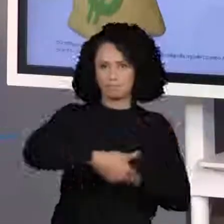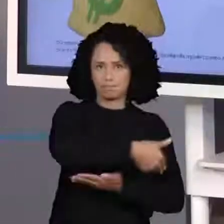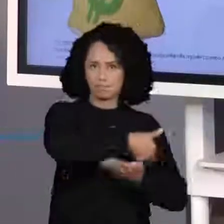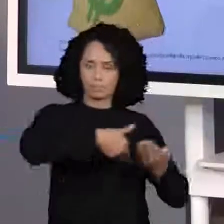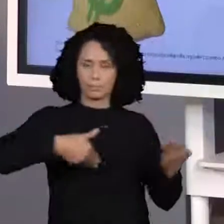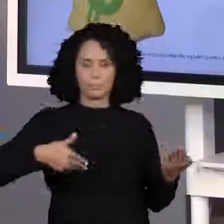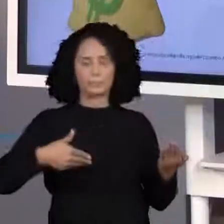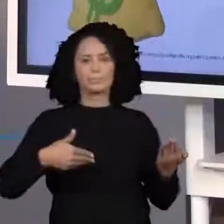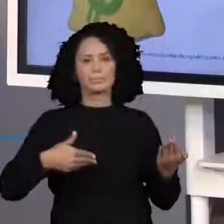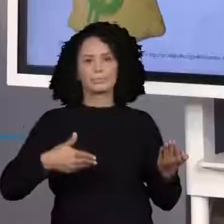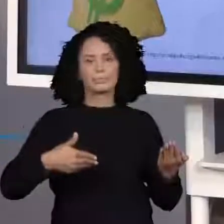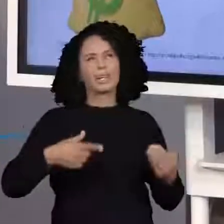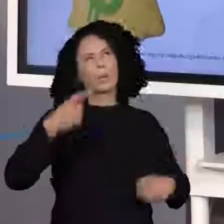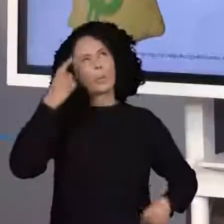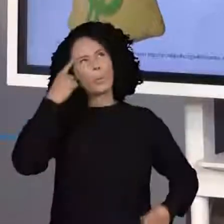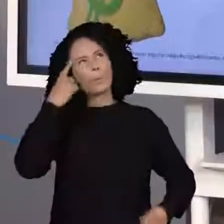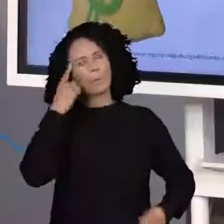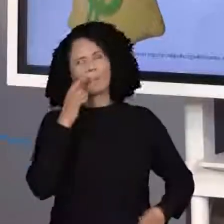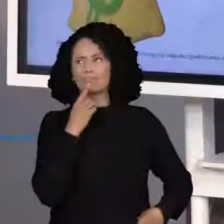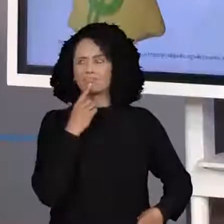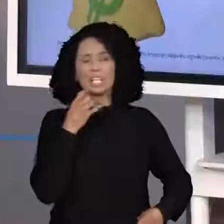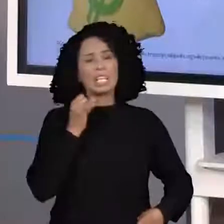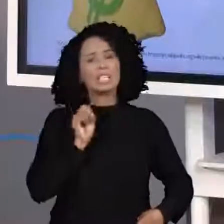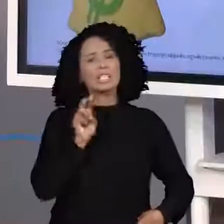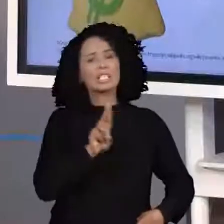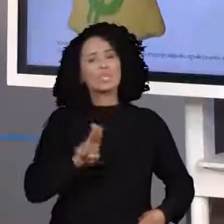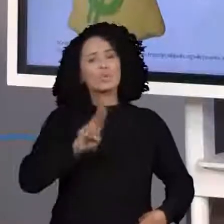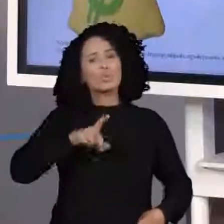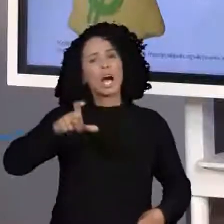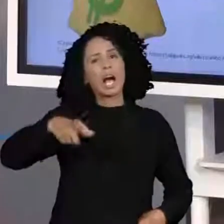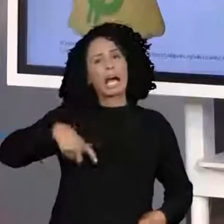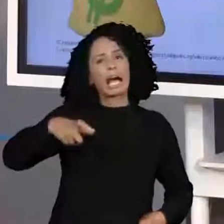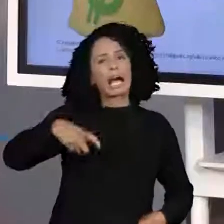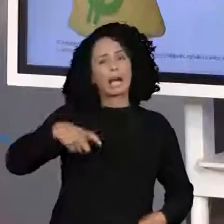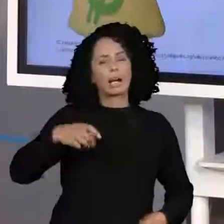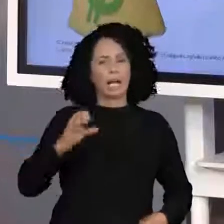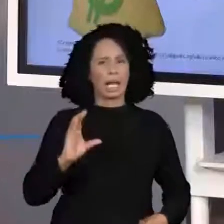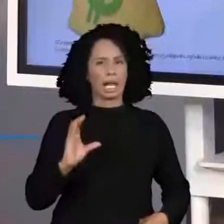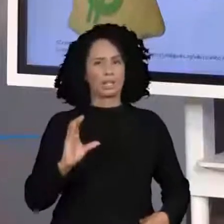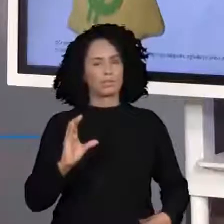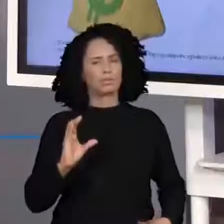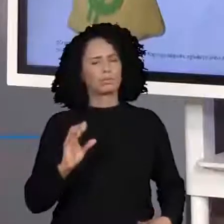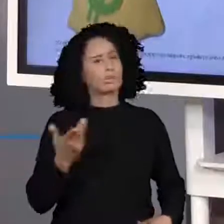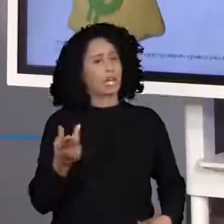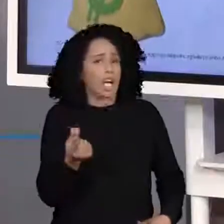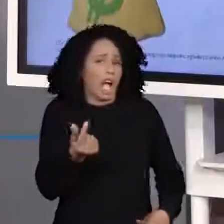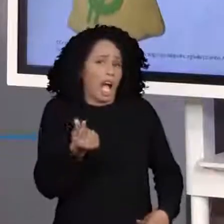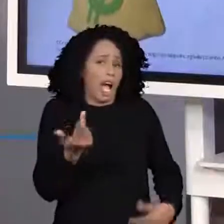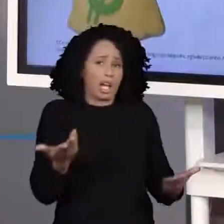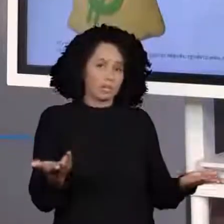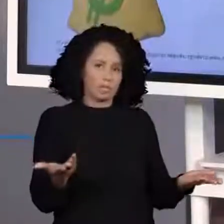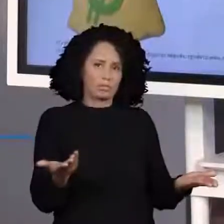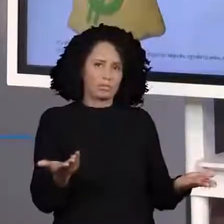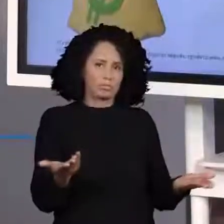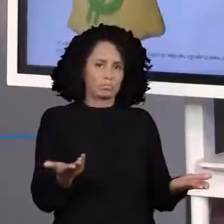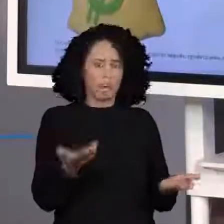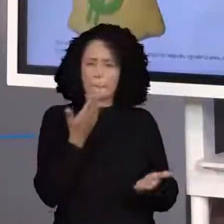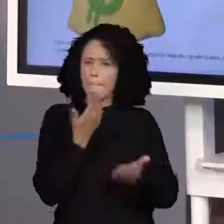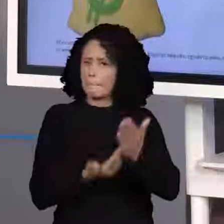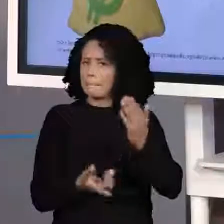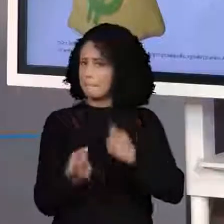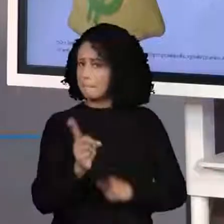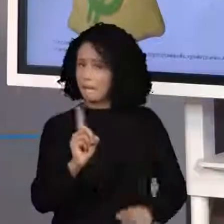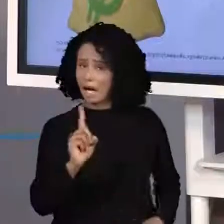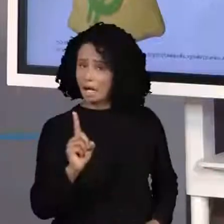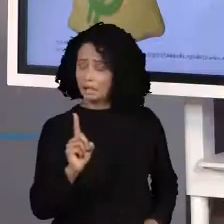Muito bem. Ah, professor, mas se eu passar o cartão de crédito? O cartão de crédito é dinheiro também. Então, quer dizer, você não pega o dinheiro, mas ele